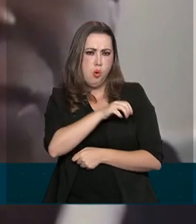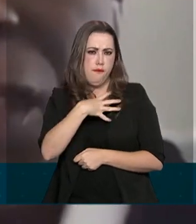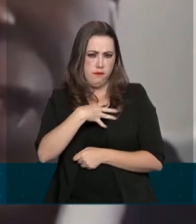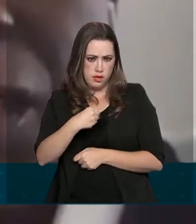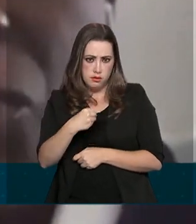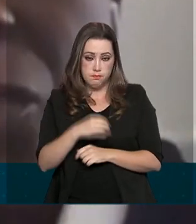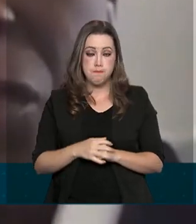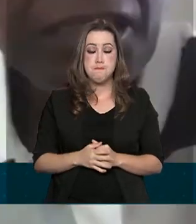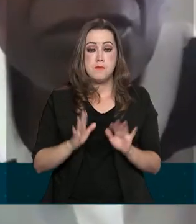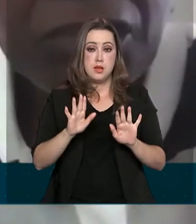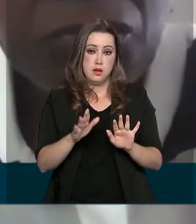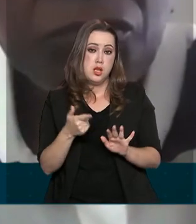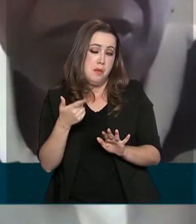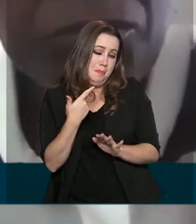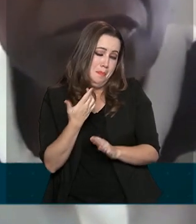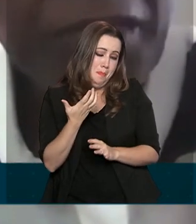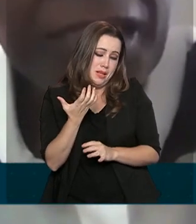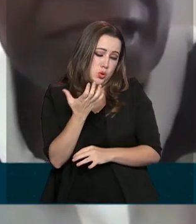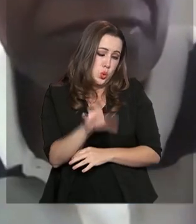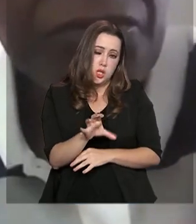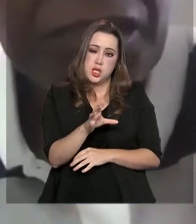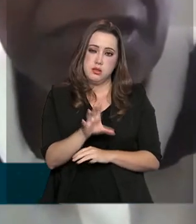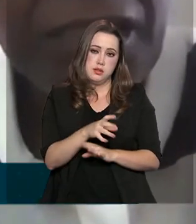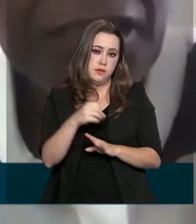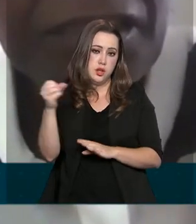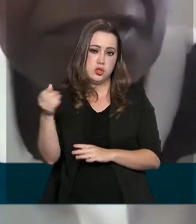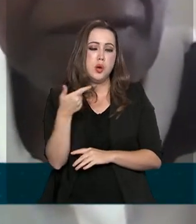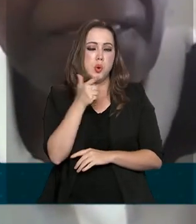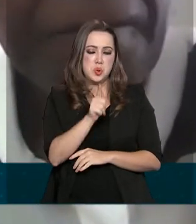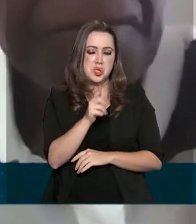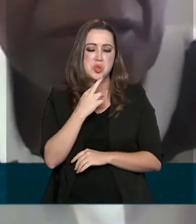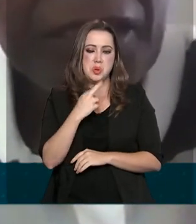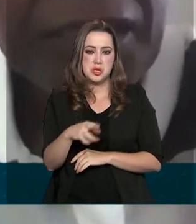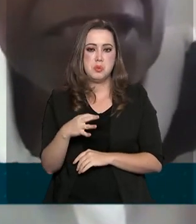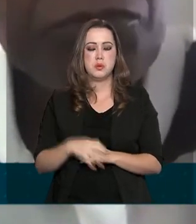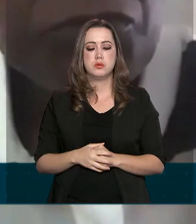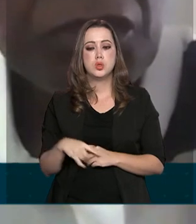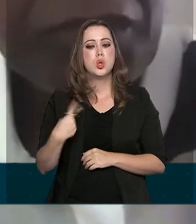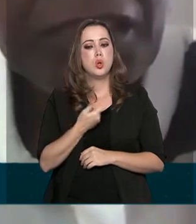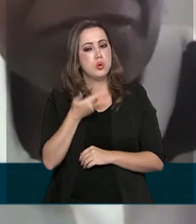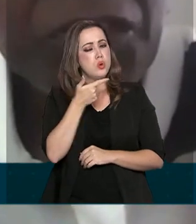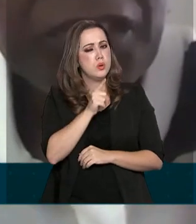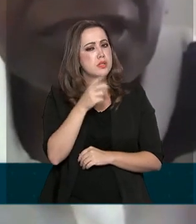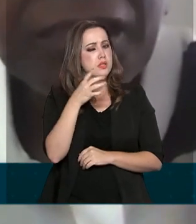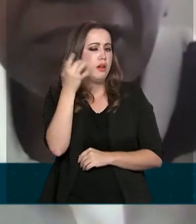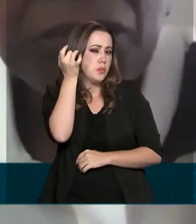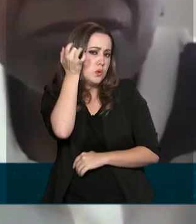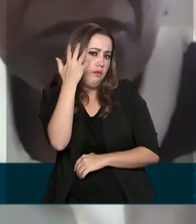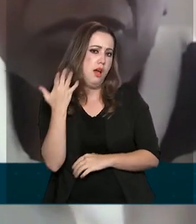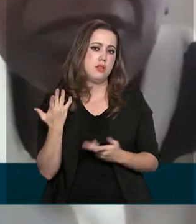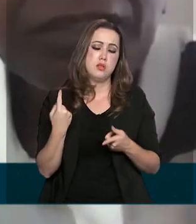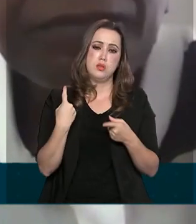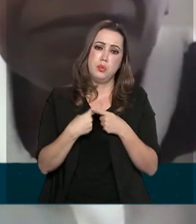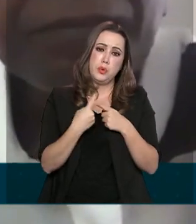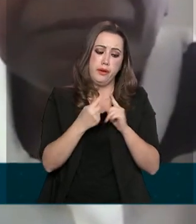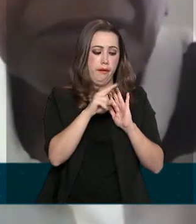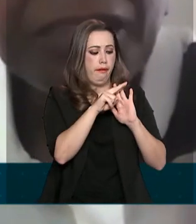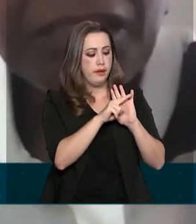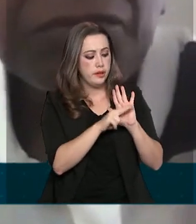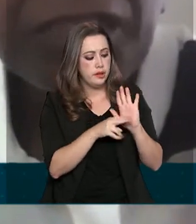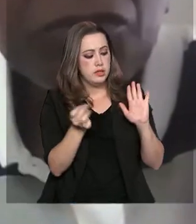resolver o problema. Nós resolvemos com uma relativa facilidade, em função dessas medidas que estão em vigor,